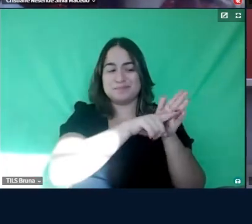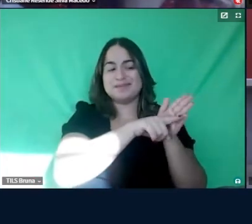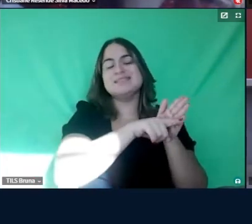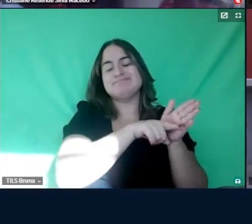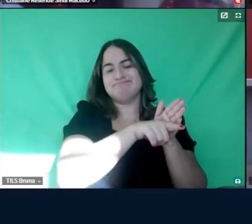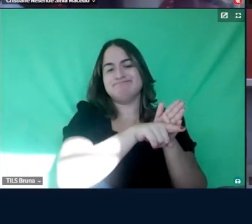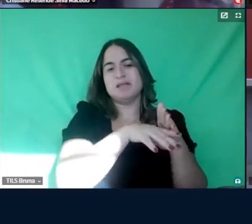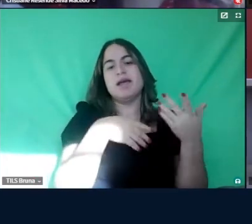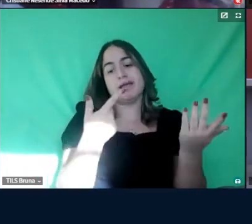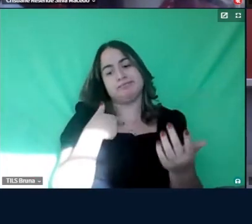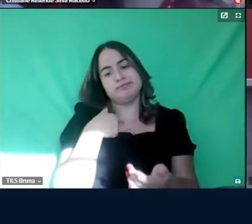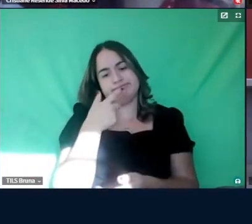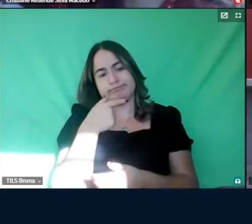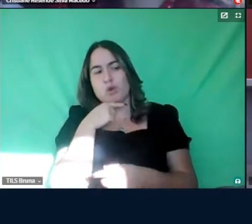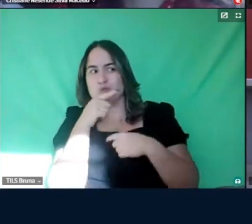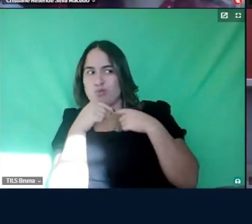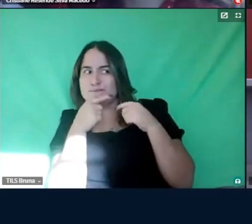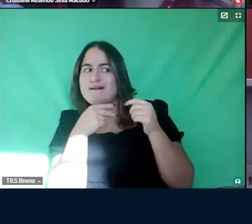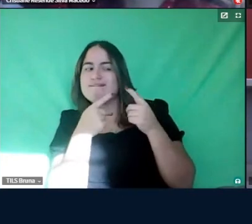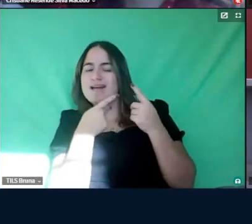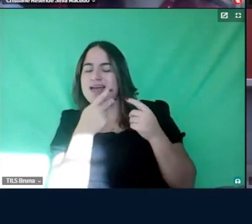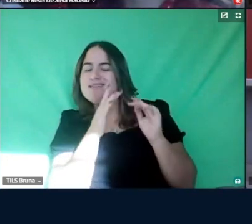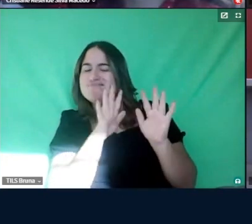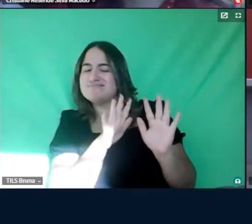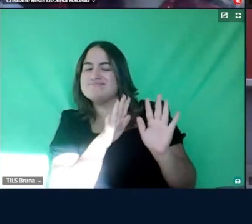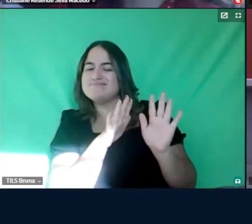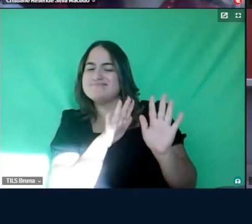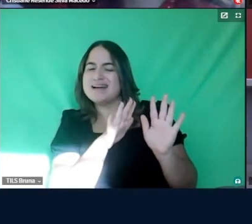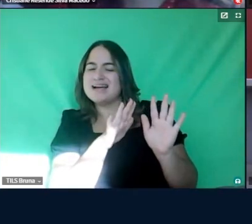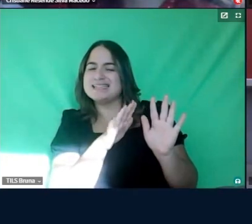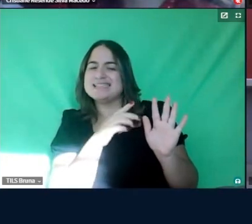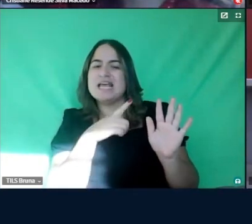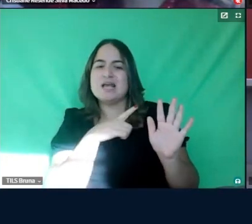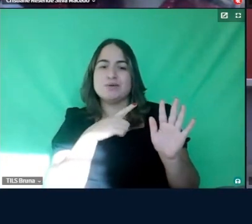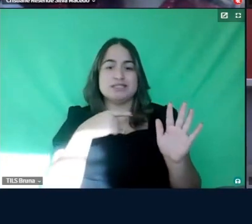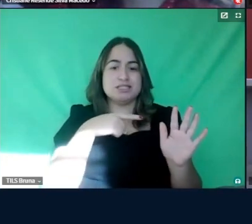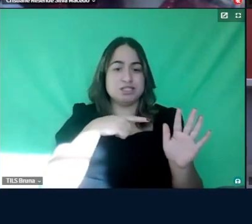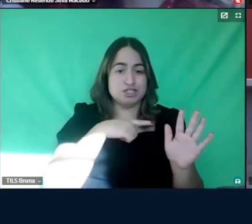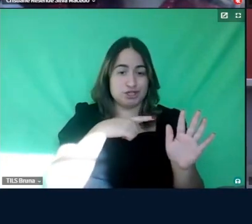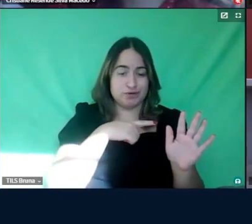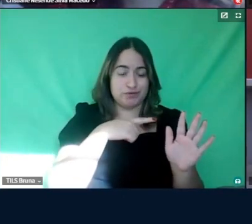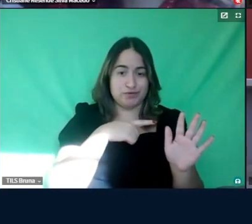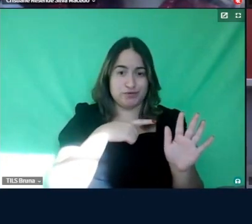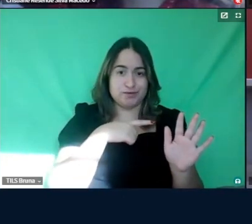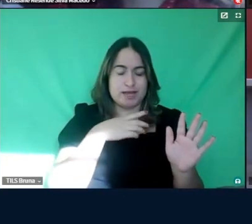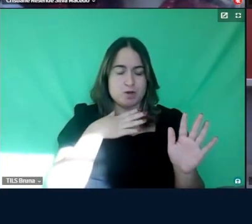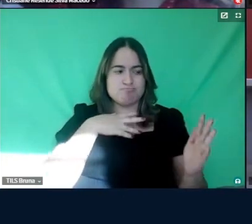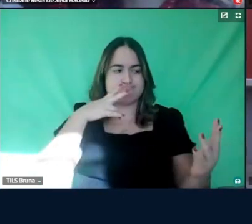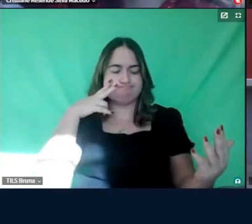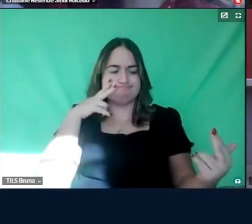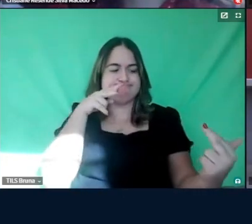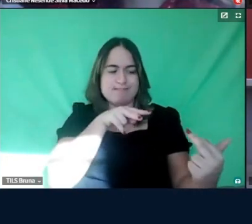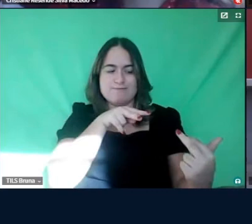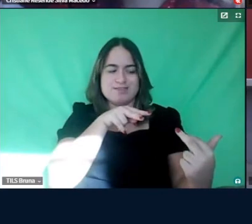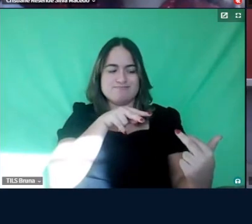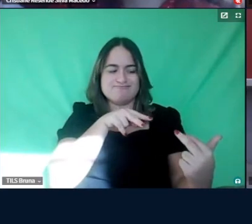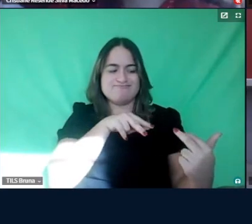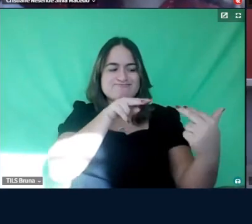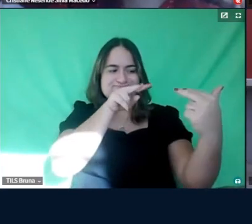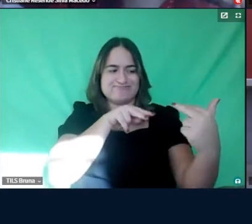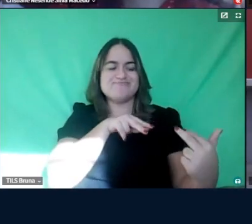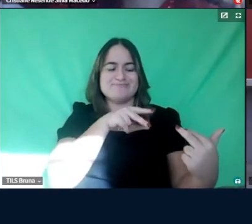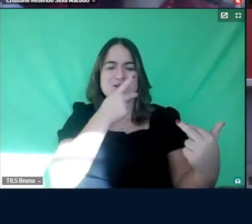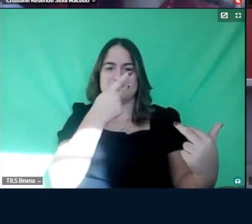suspeita pra falar, mas, assim, tive bastante, né? Me vi bastante na sua dissertação,